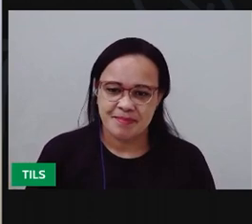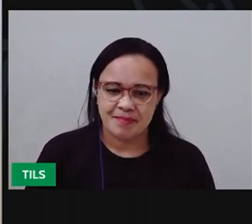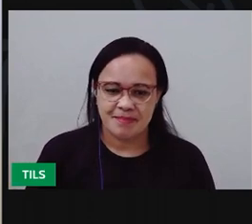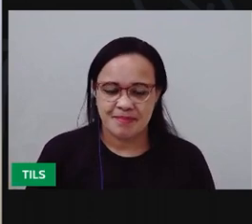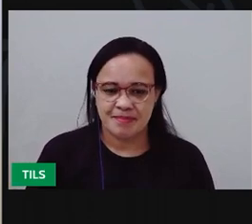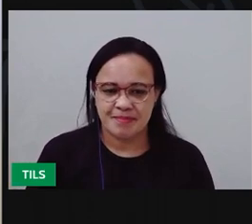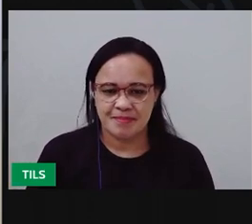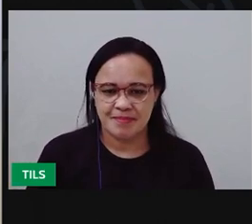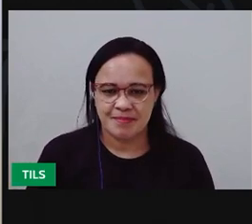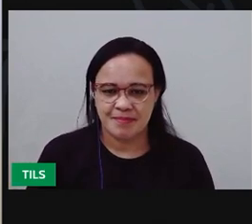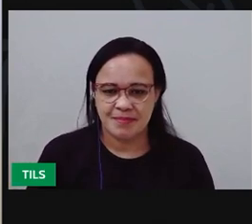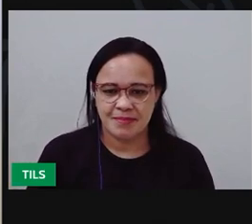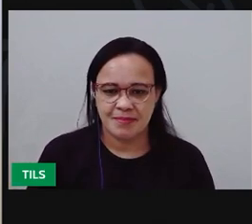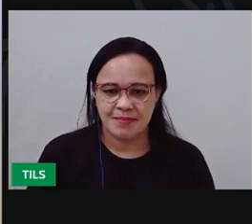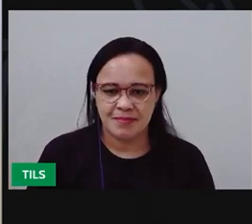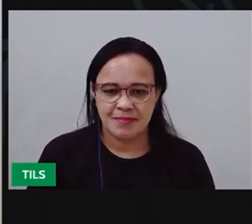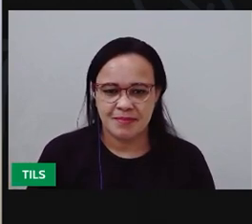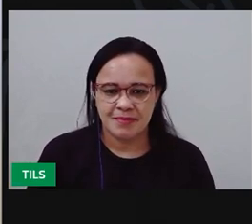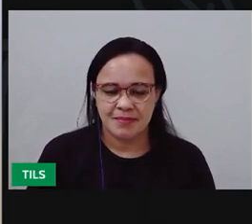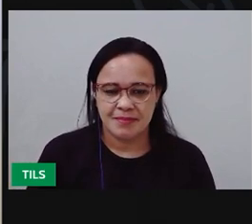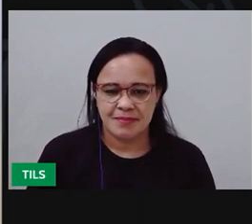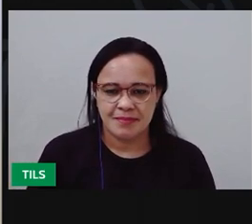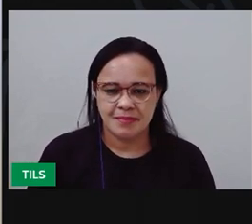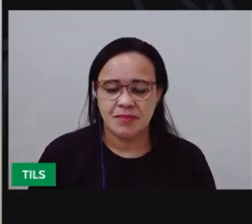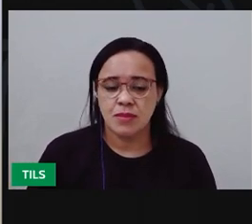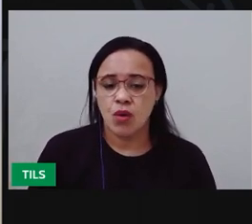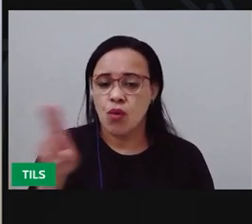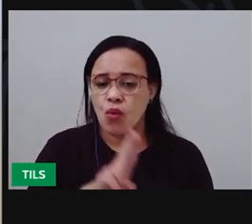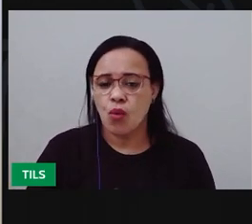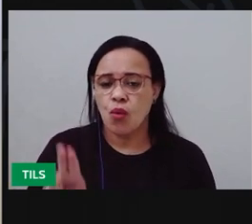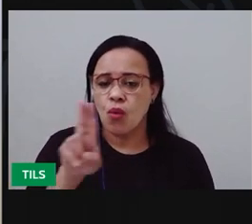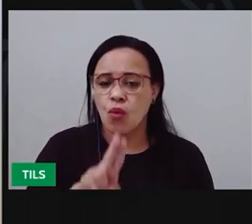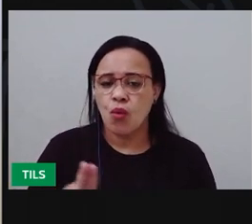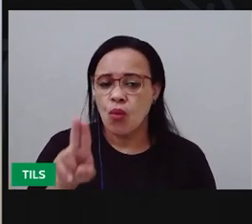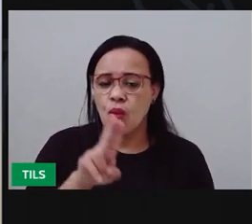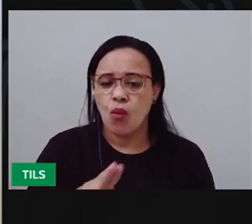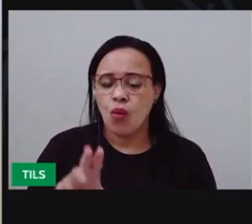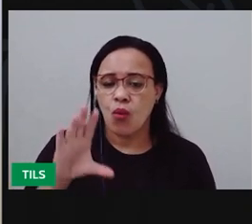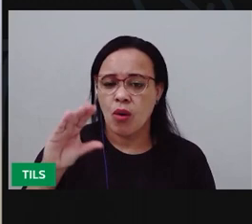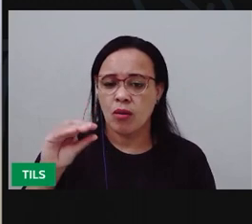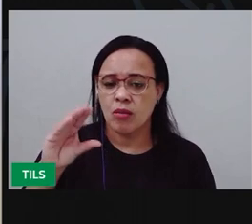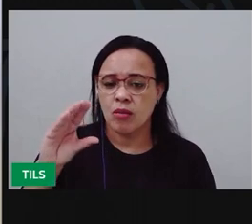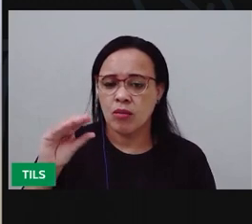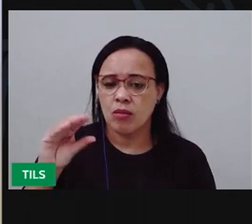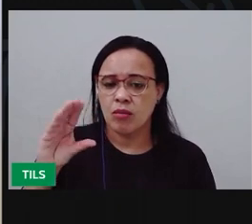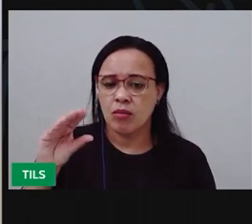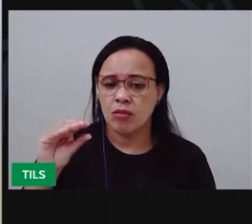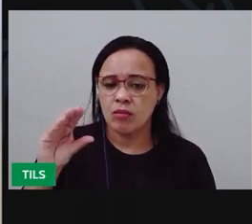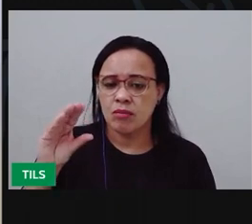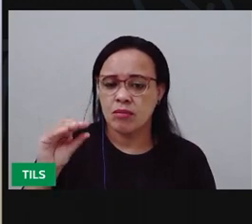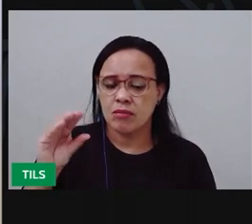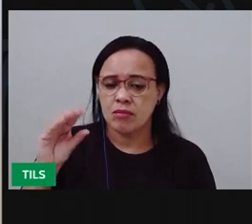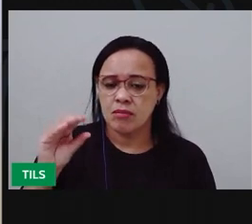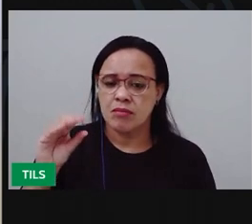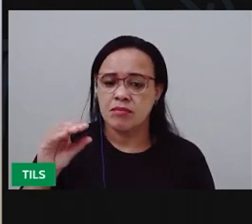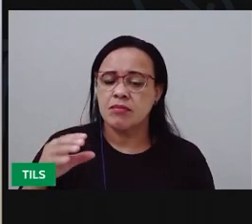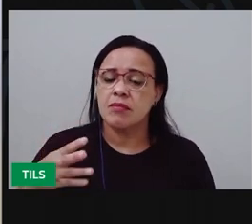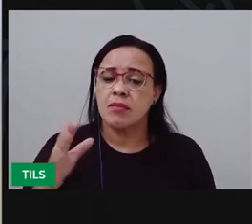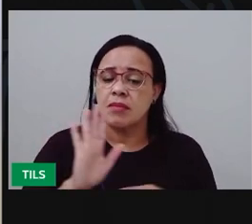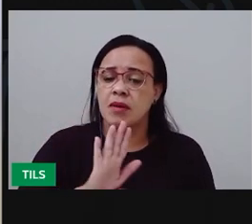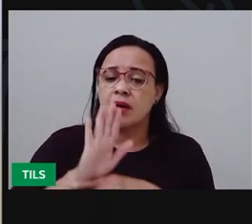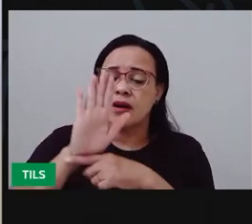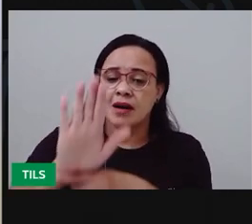E a gente vai utilizar uma esponja para pintar